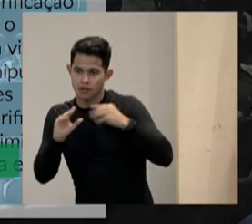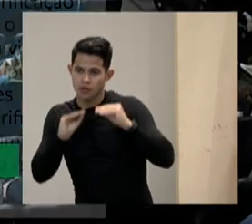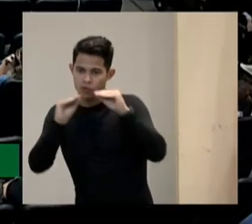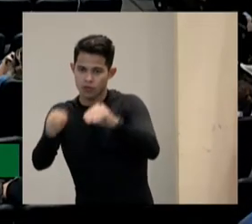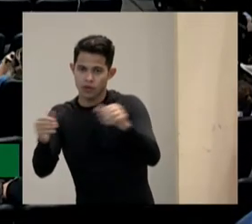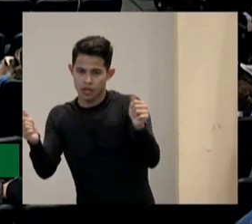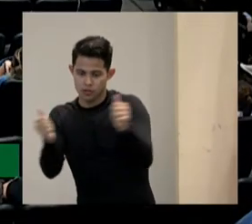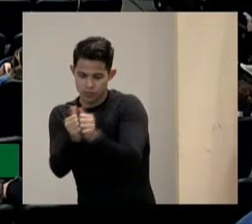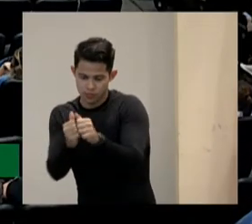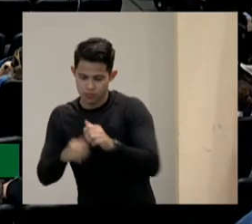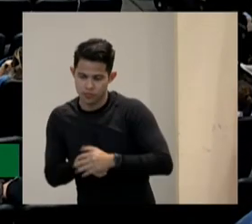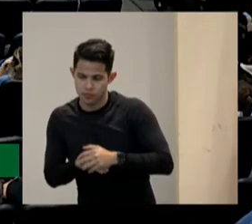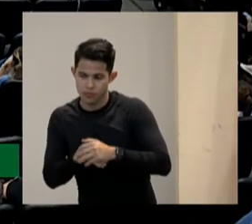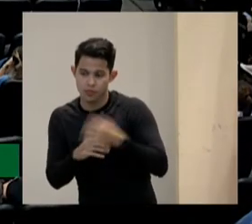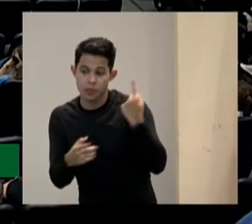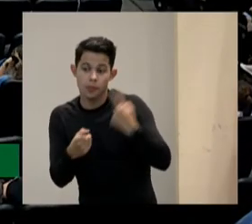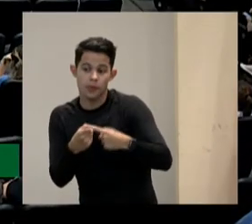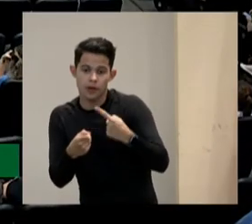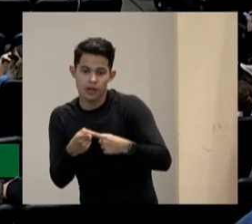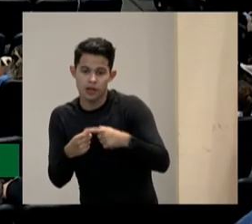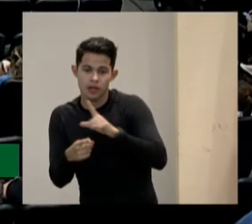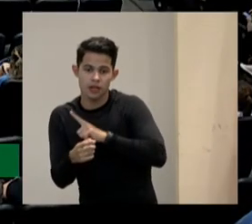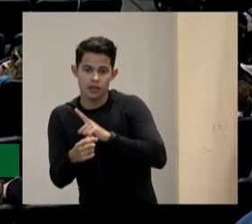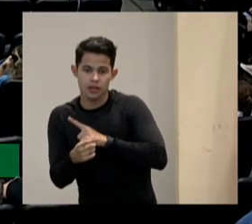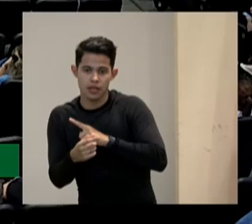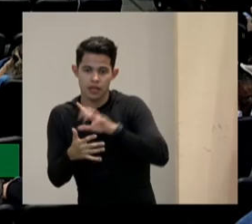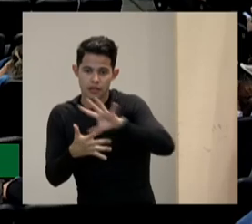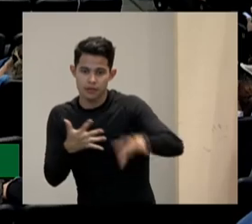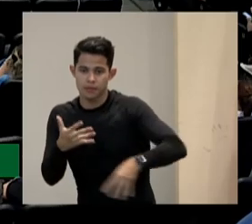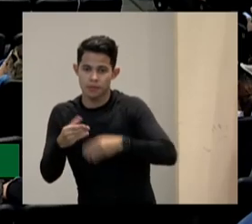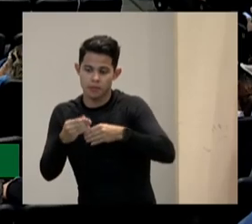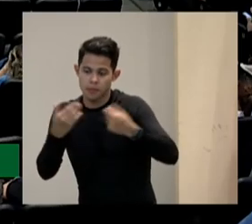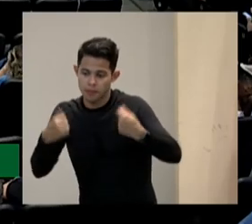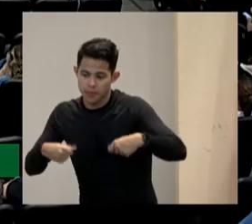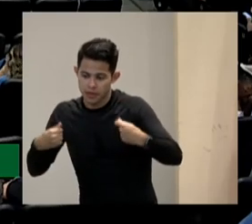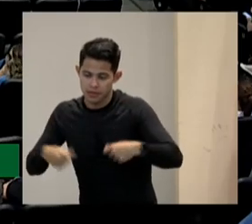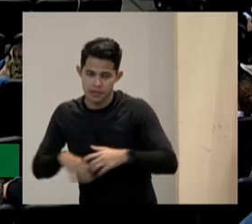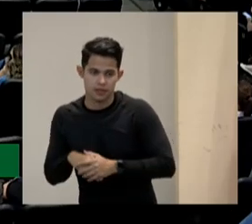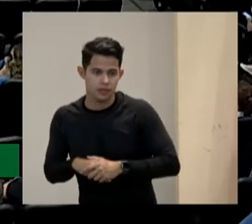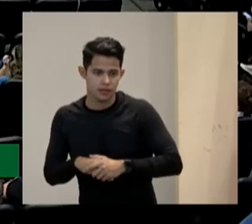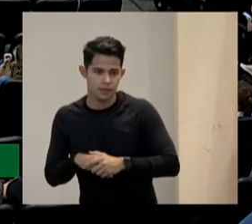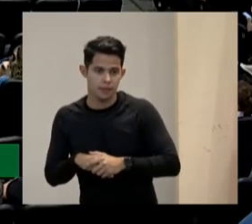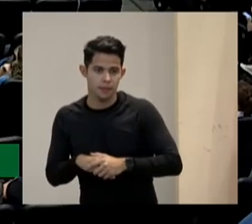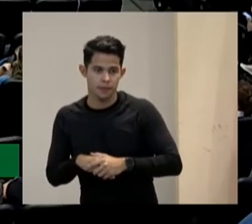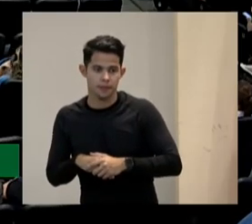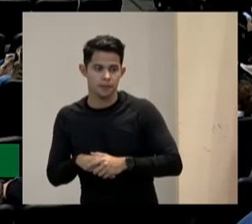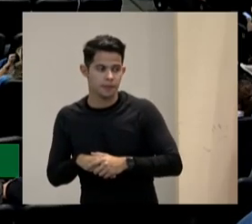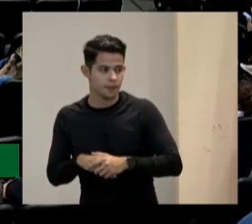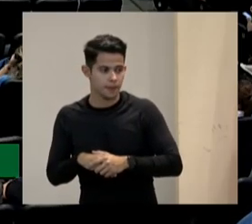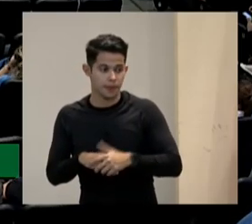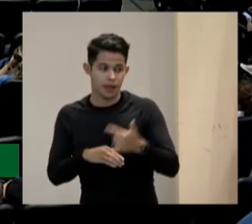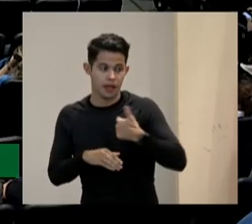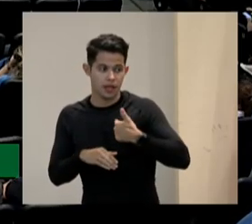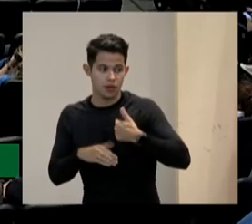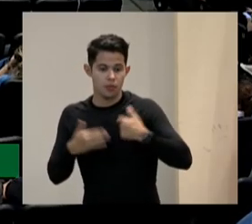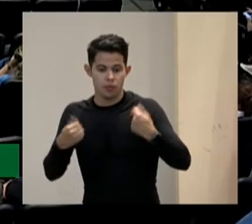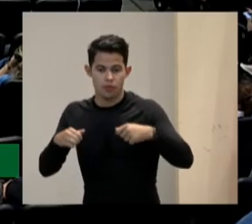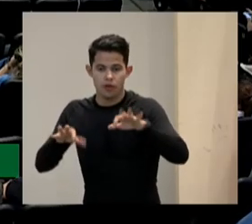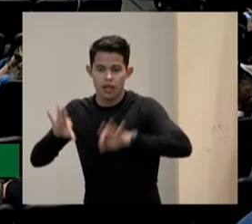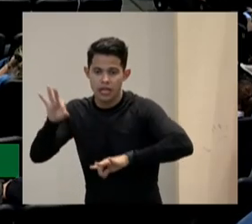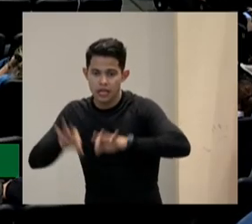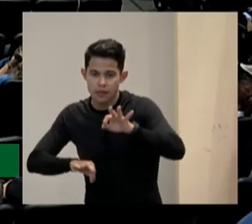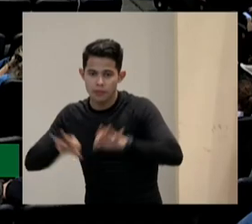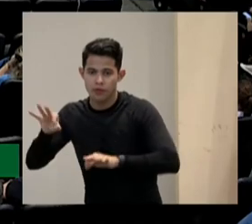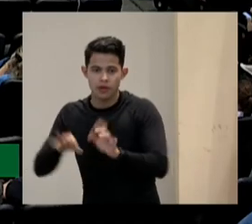por quê? porque tenho que complementar tenho que ir elaborando esse